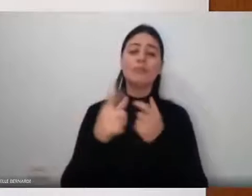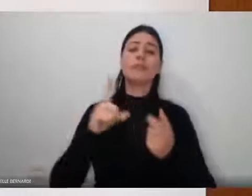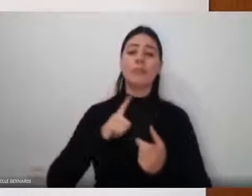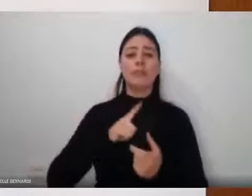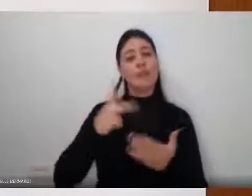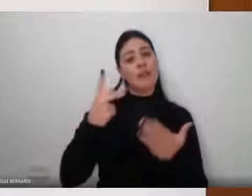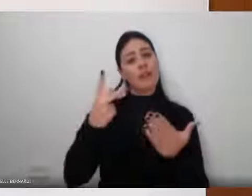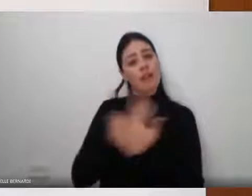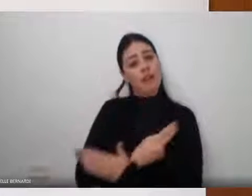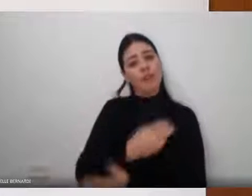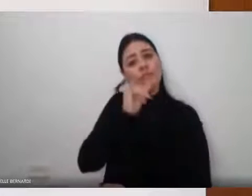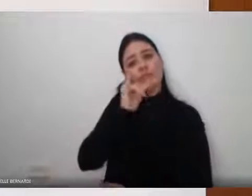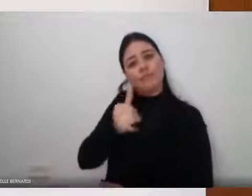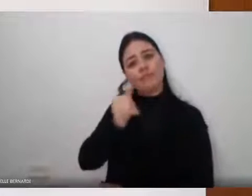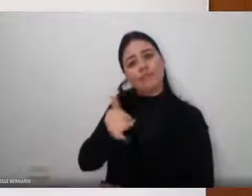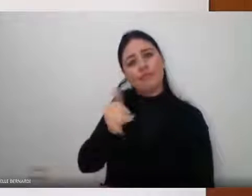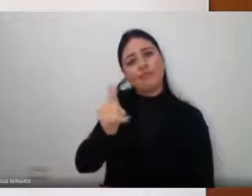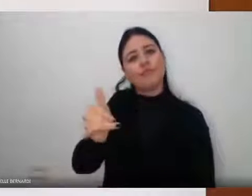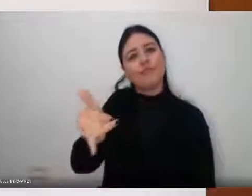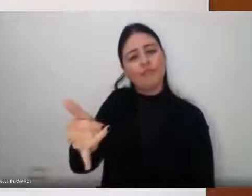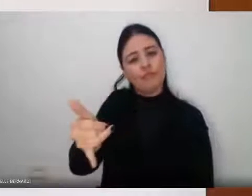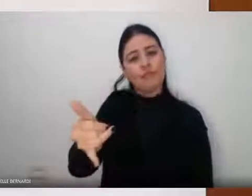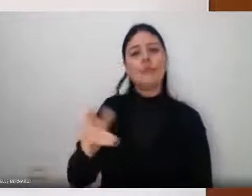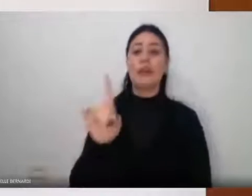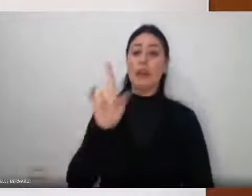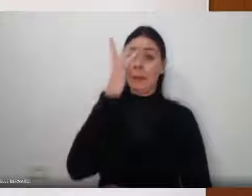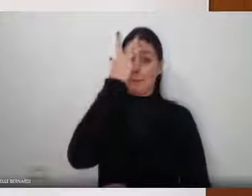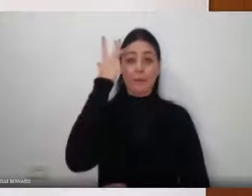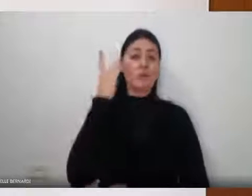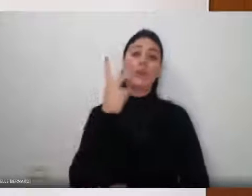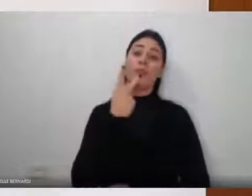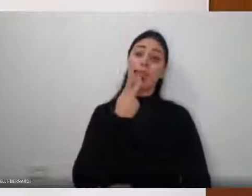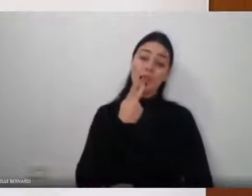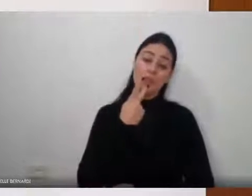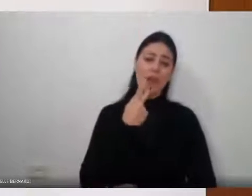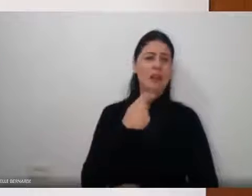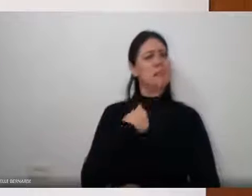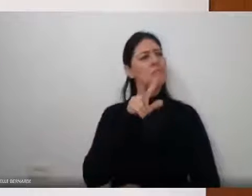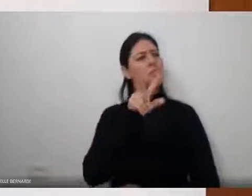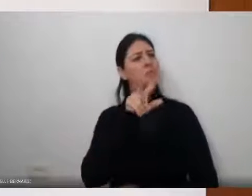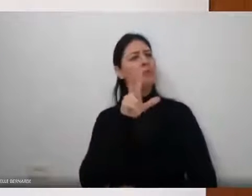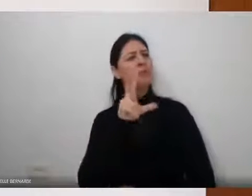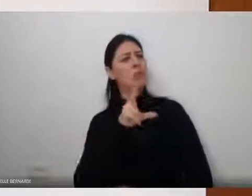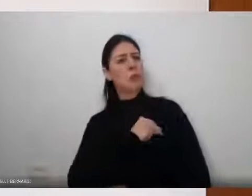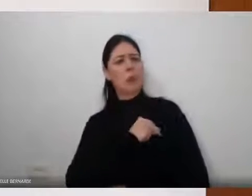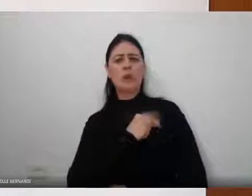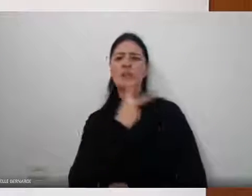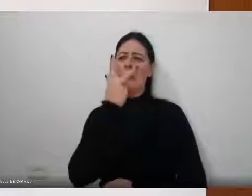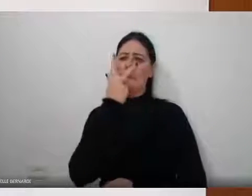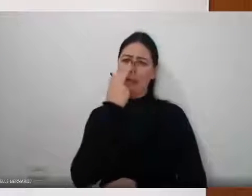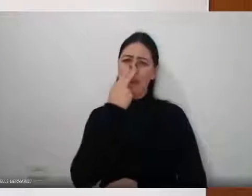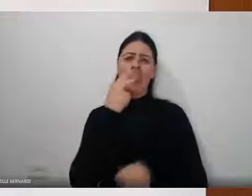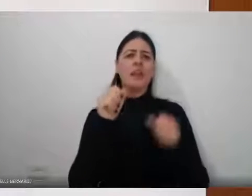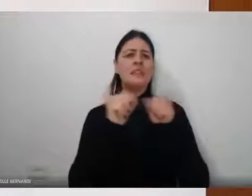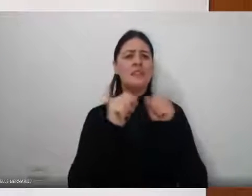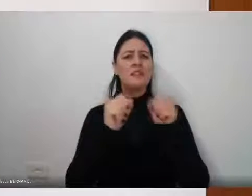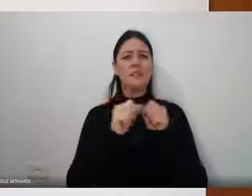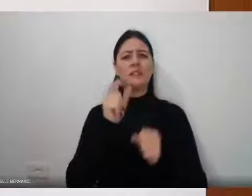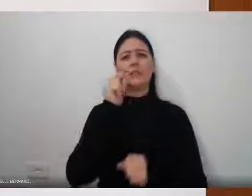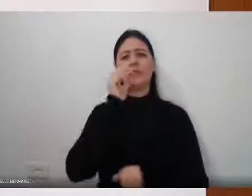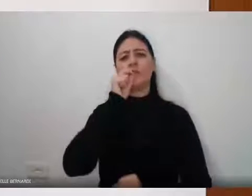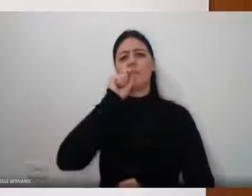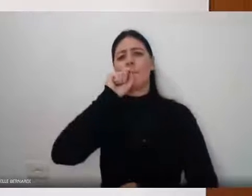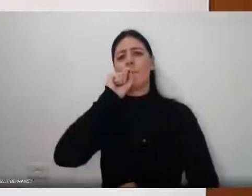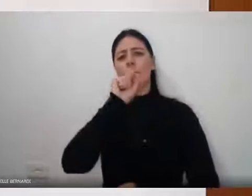cuspido, de cuspir, e escarrado, né? Quando a pessoa era muito